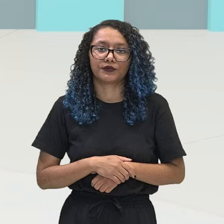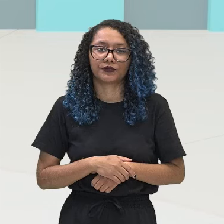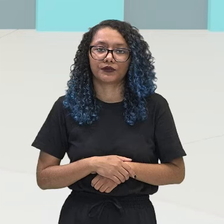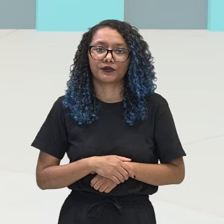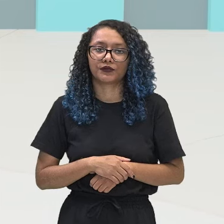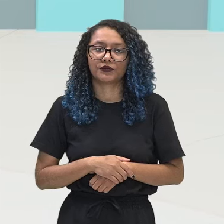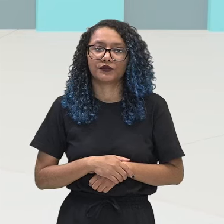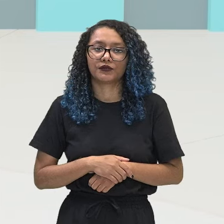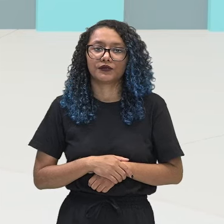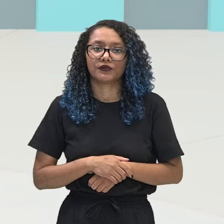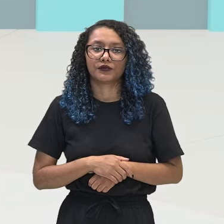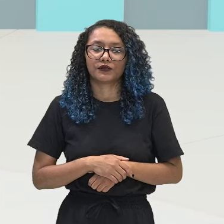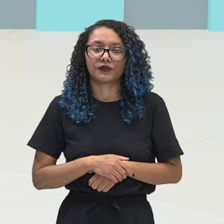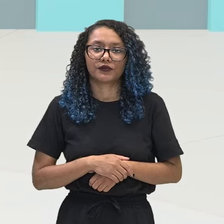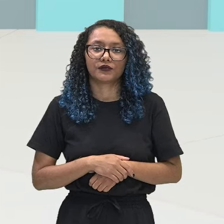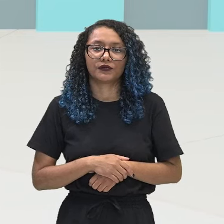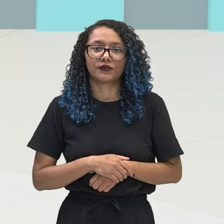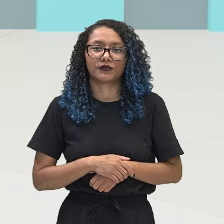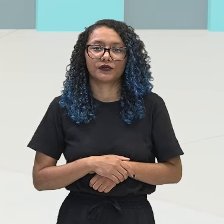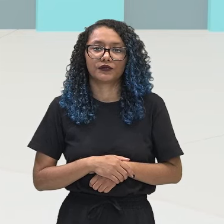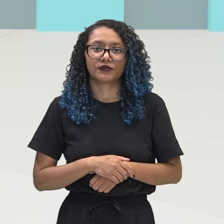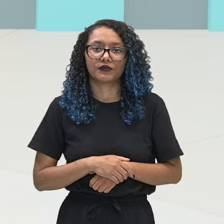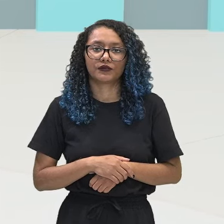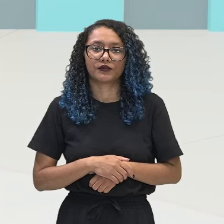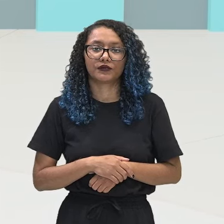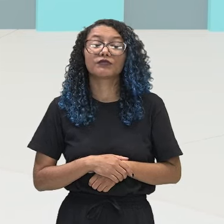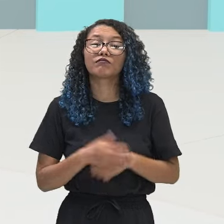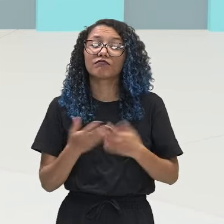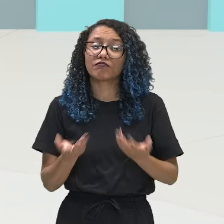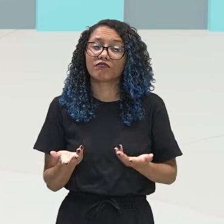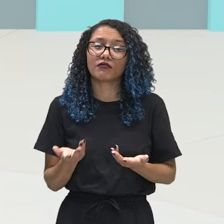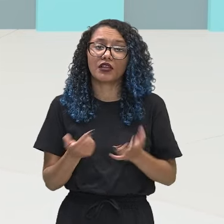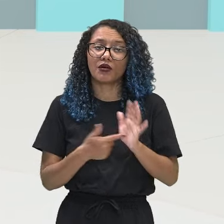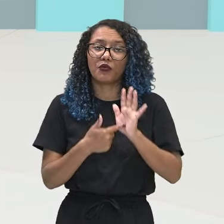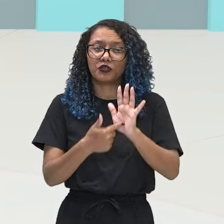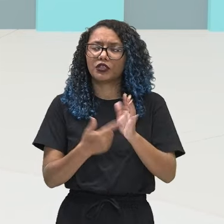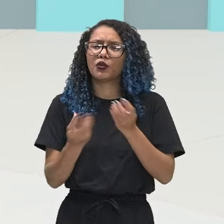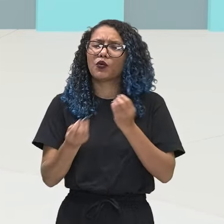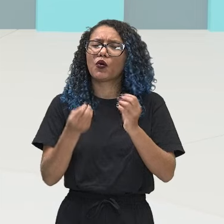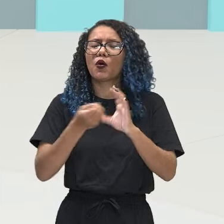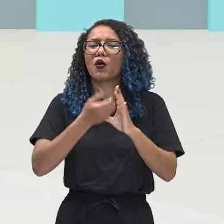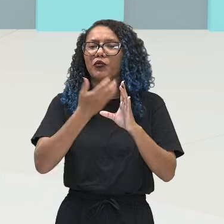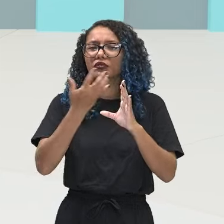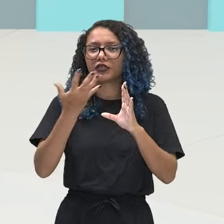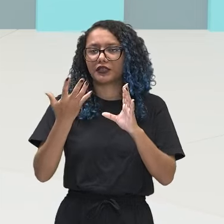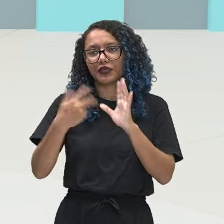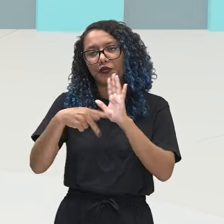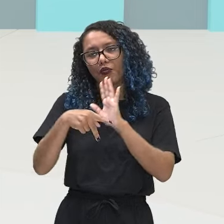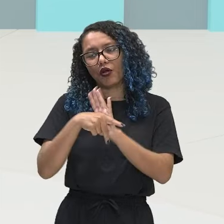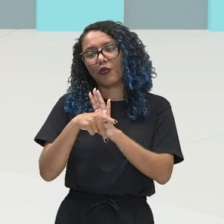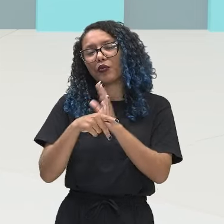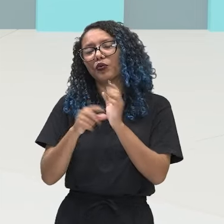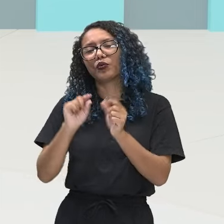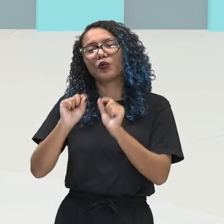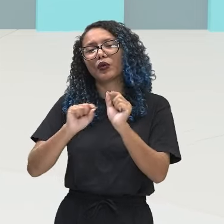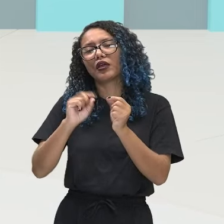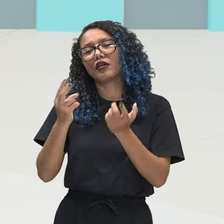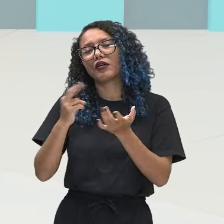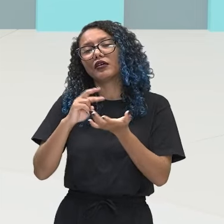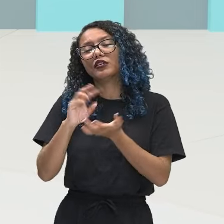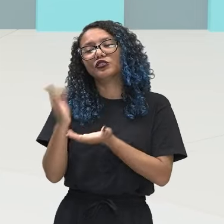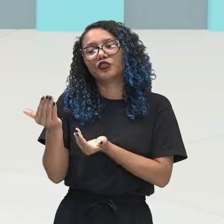caracterizando sobre o que é ser jovem. Mas vamos entender